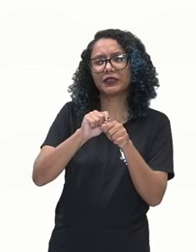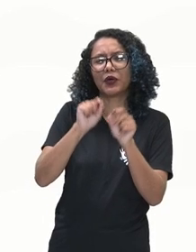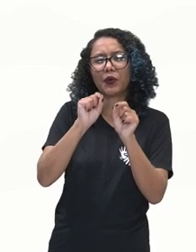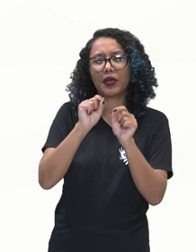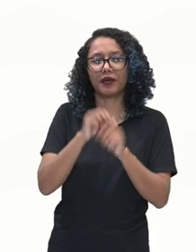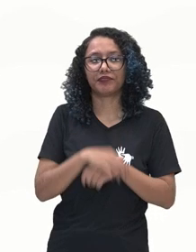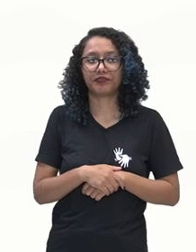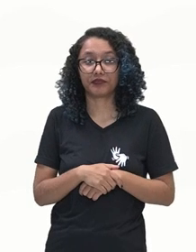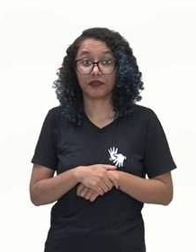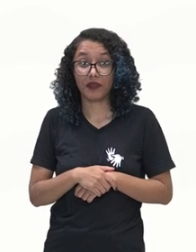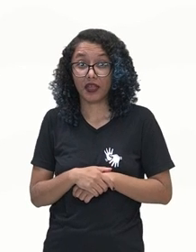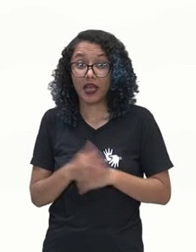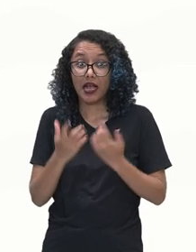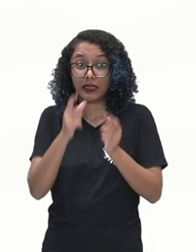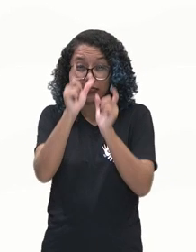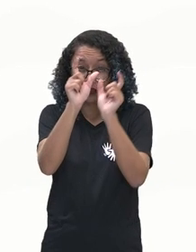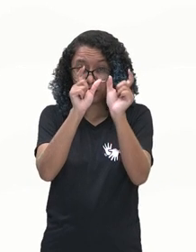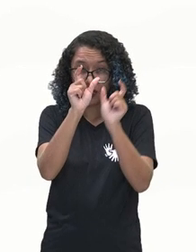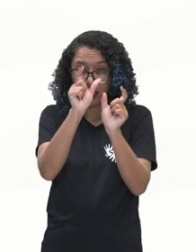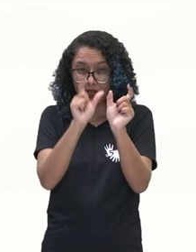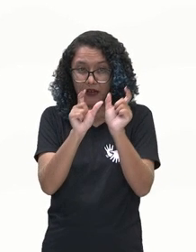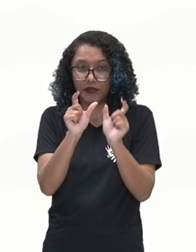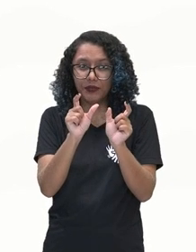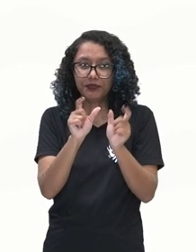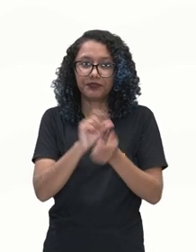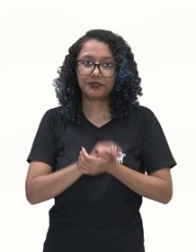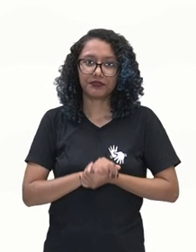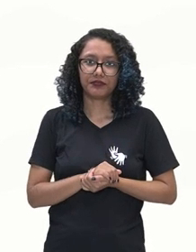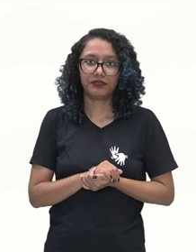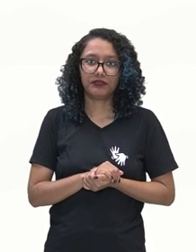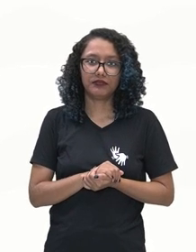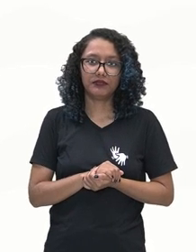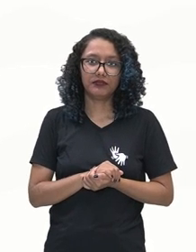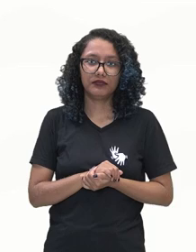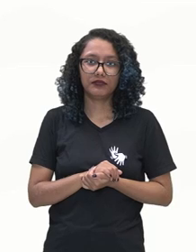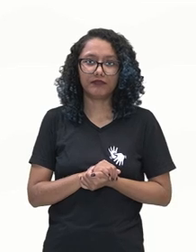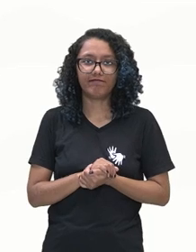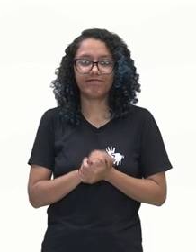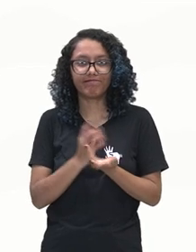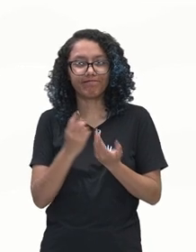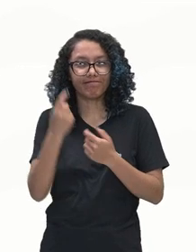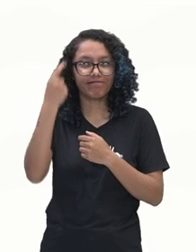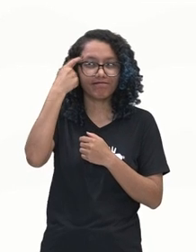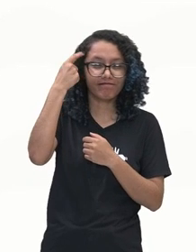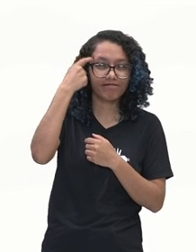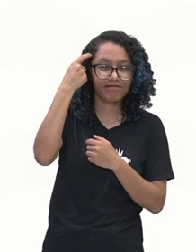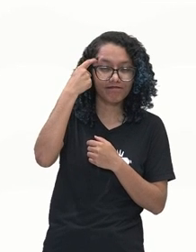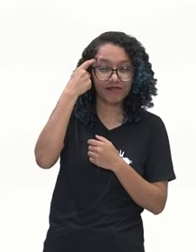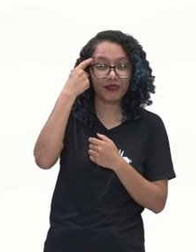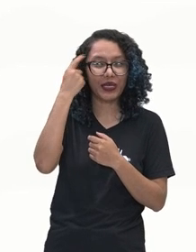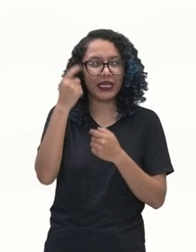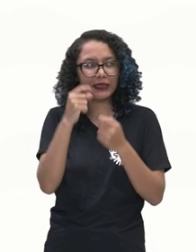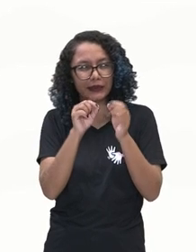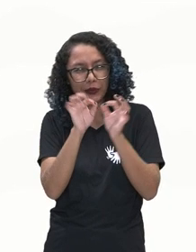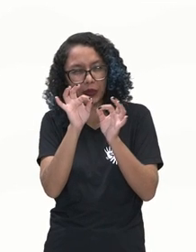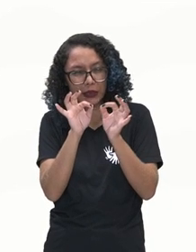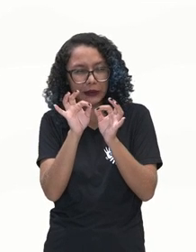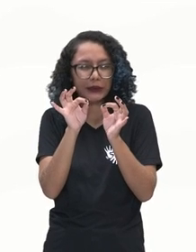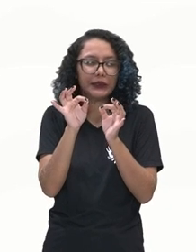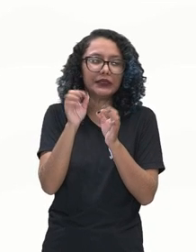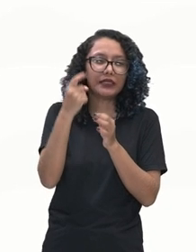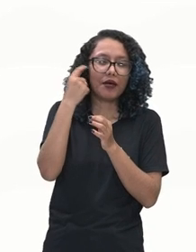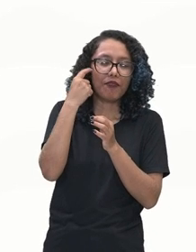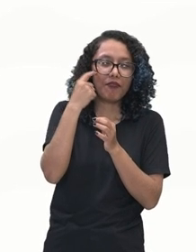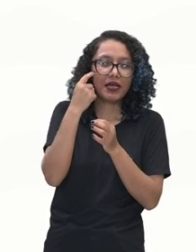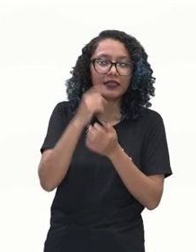estas palavras aqui com um pouquinho de inglês que você sabe, ou muito de inglês que você sabe, ou com